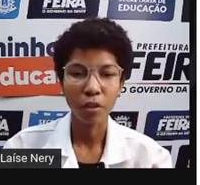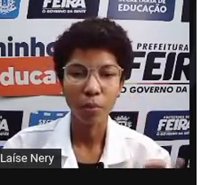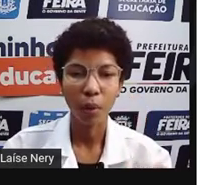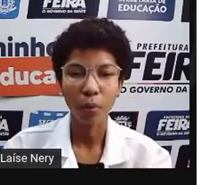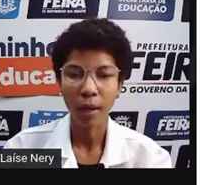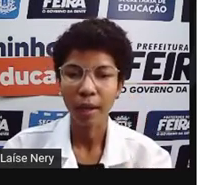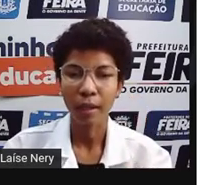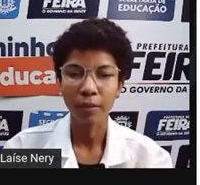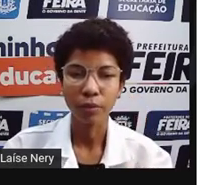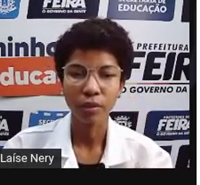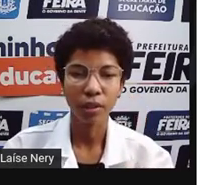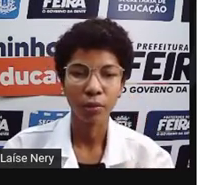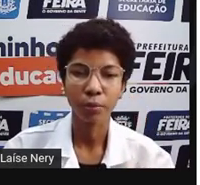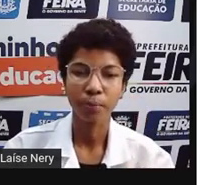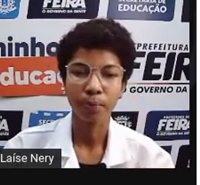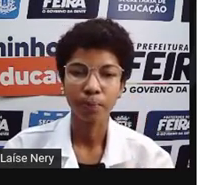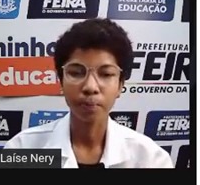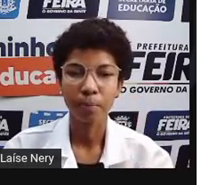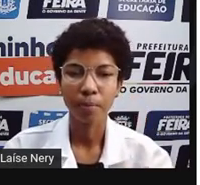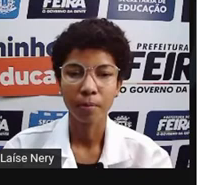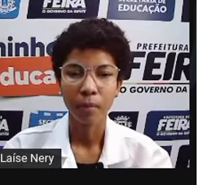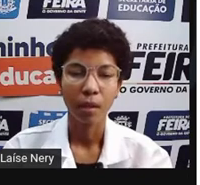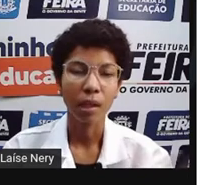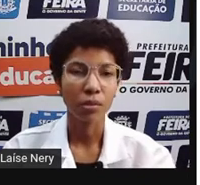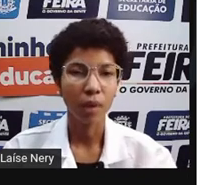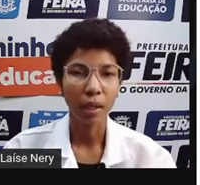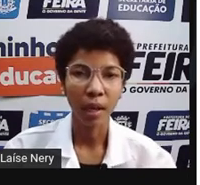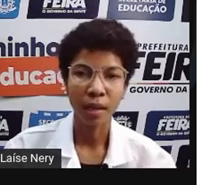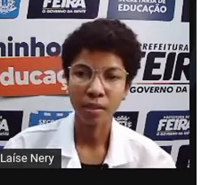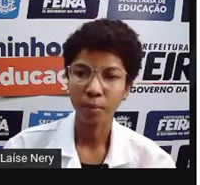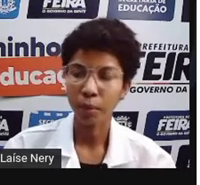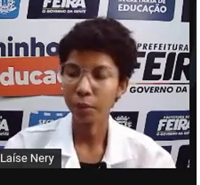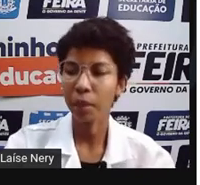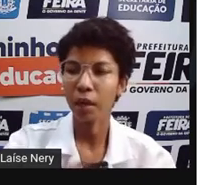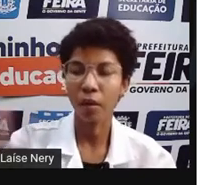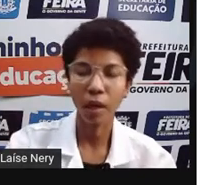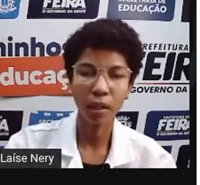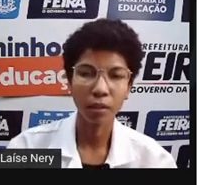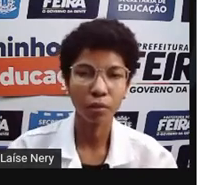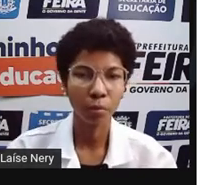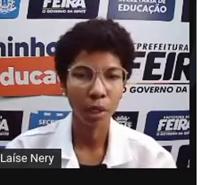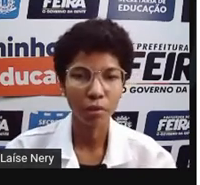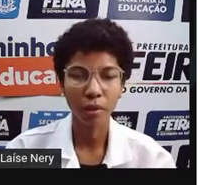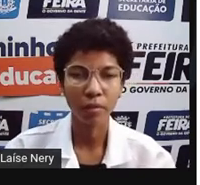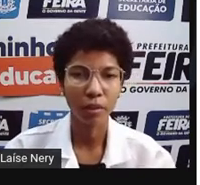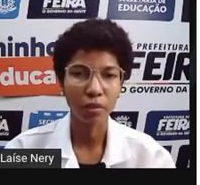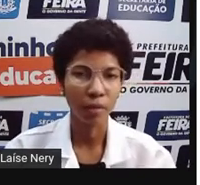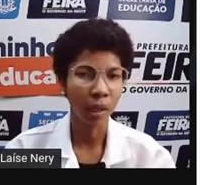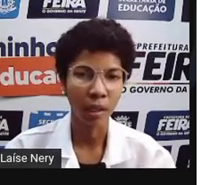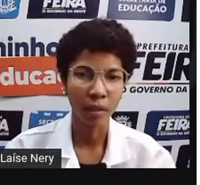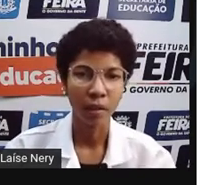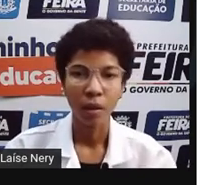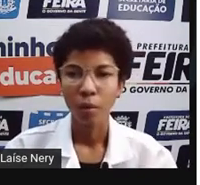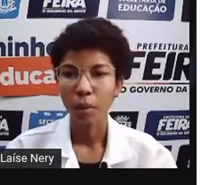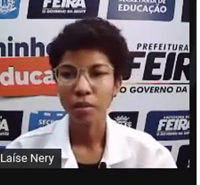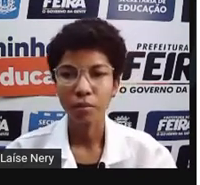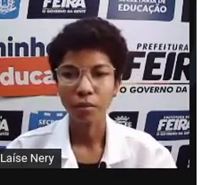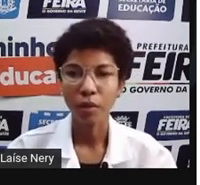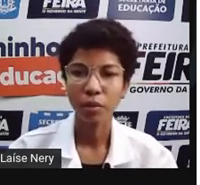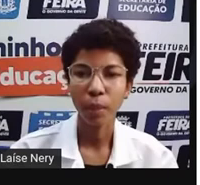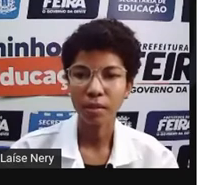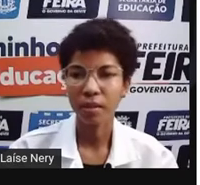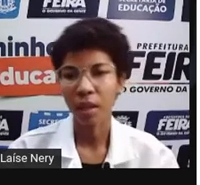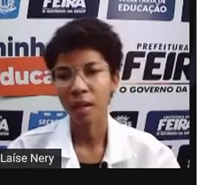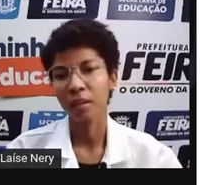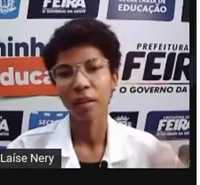pode procurar aí no seu, na sua casa, pode pegar qualquer eletrodoméstico que você tiver aí. Pode ser um